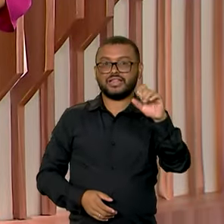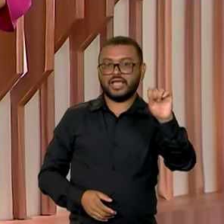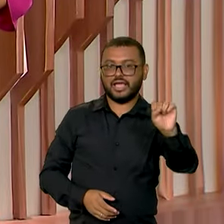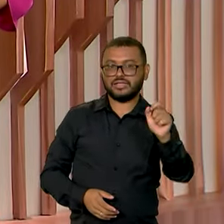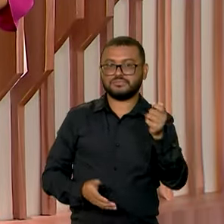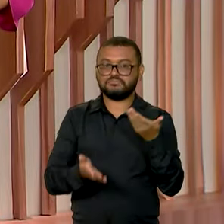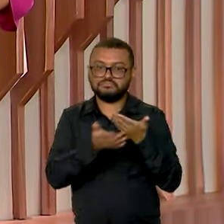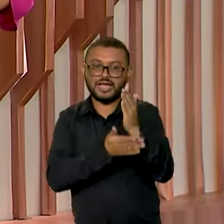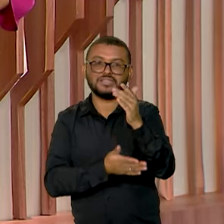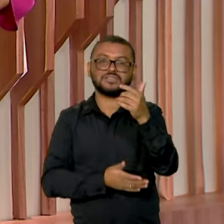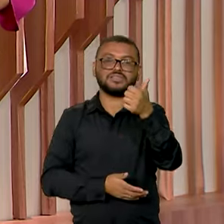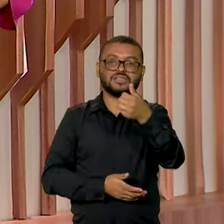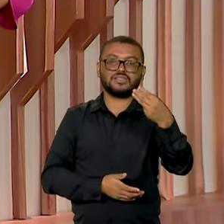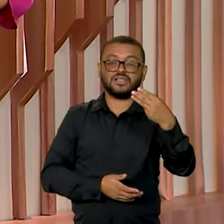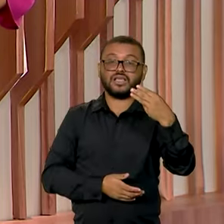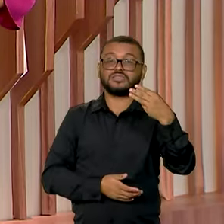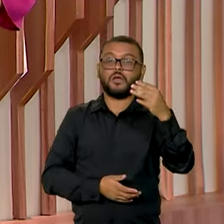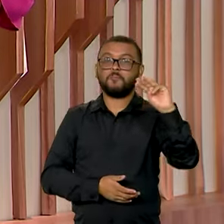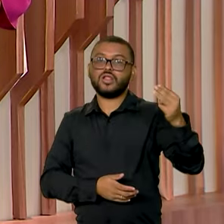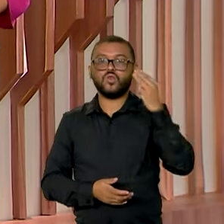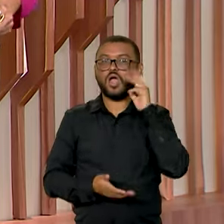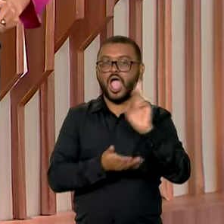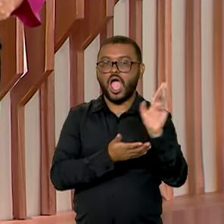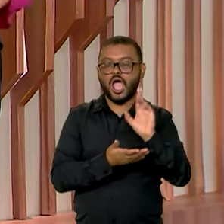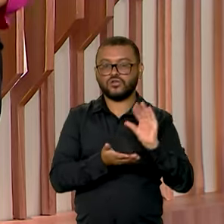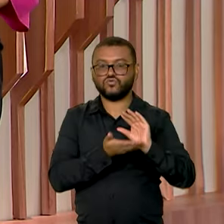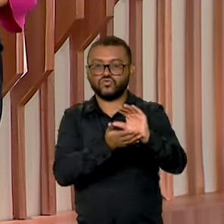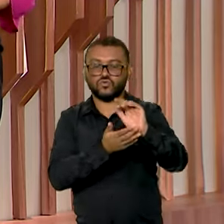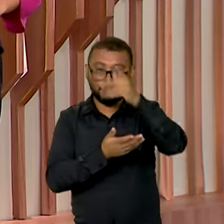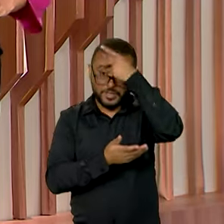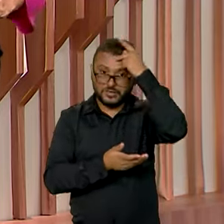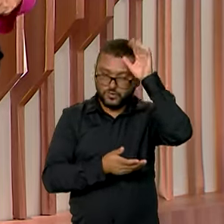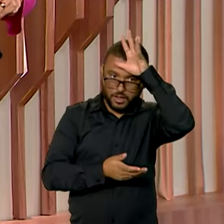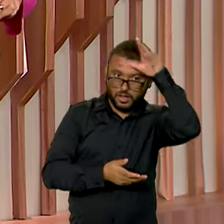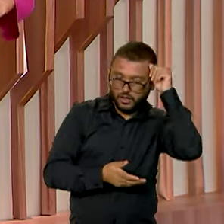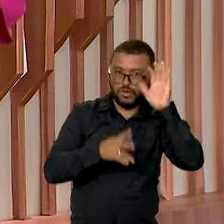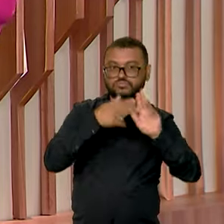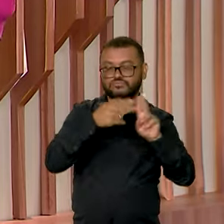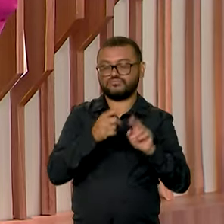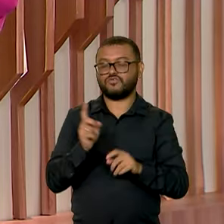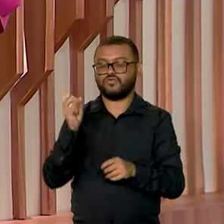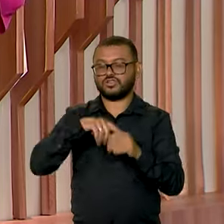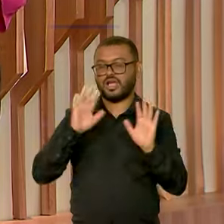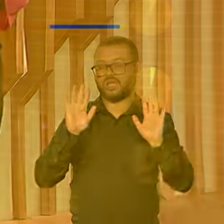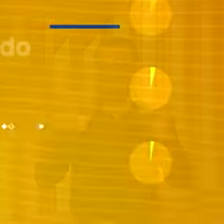milhões de reais do Fundo Amazônia para ações voltadas aos povos indígenas. A gente volta já.